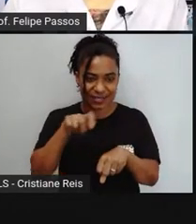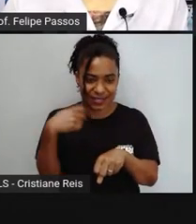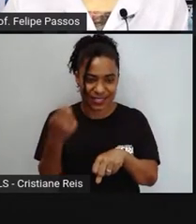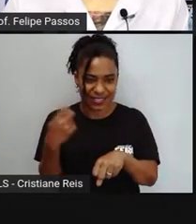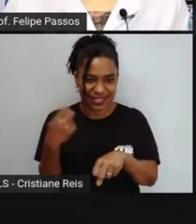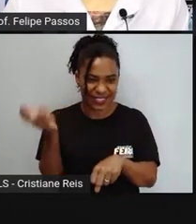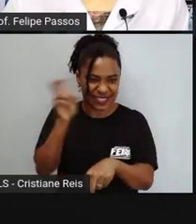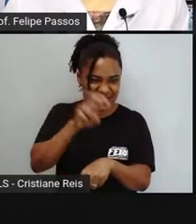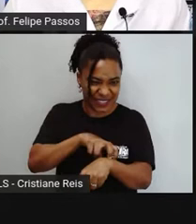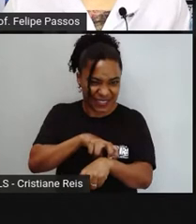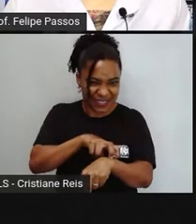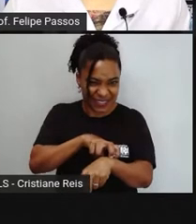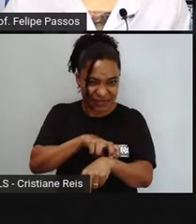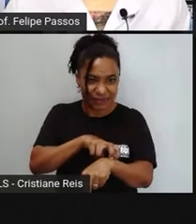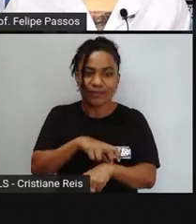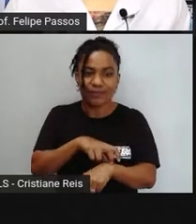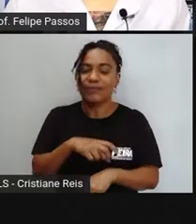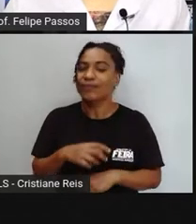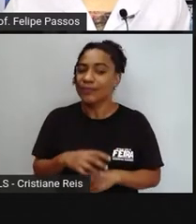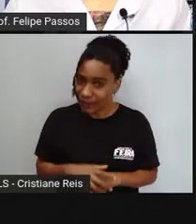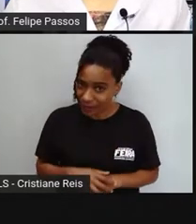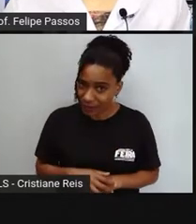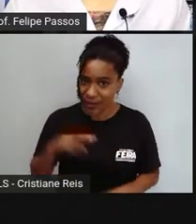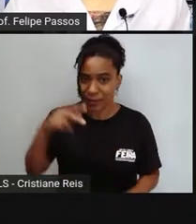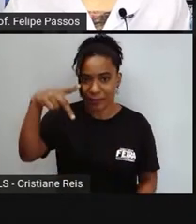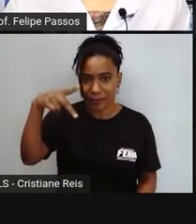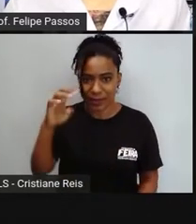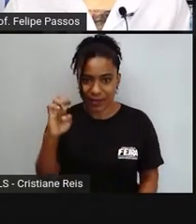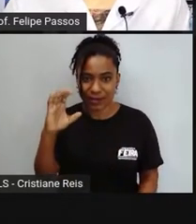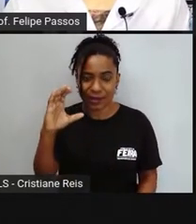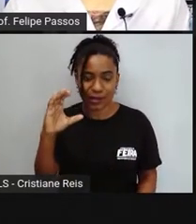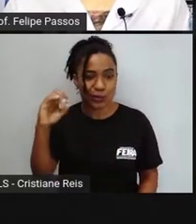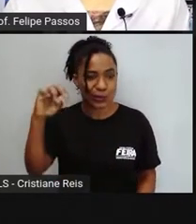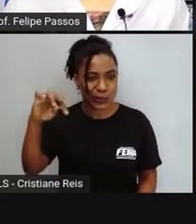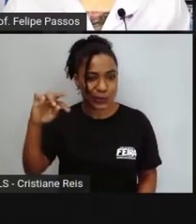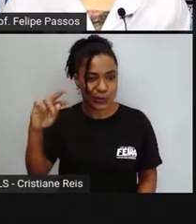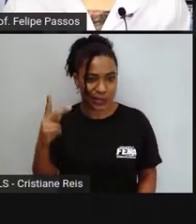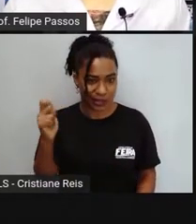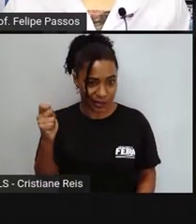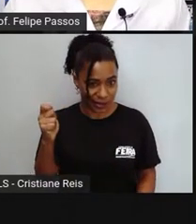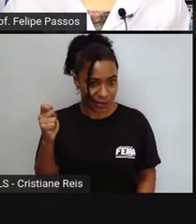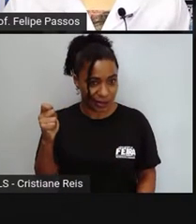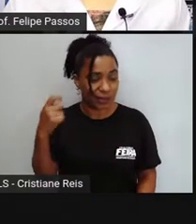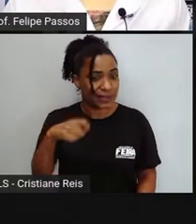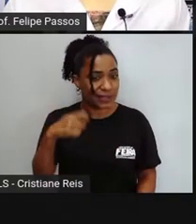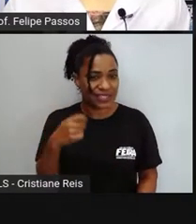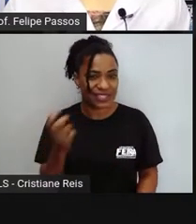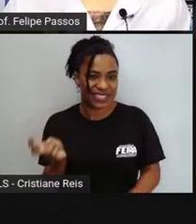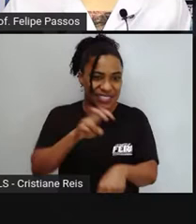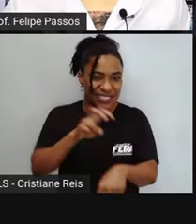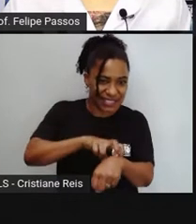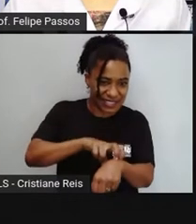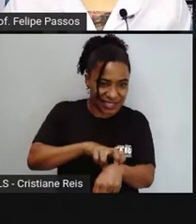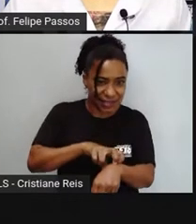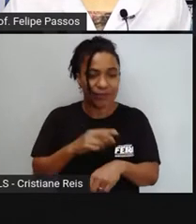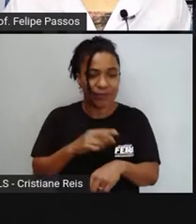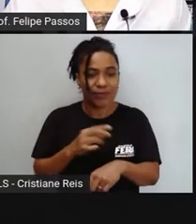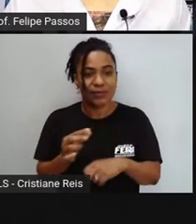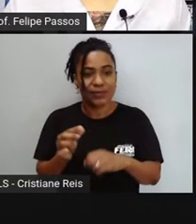para dentro, né? Então, precisa, esse animal, ele precisa ter alguma estrutura, seja espinho, dente,